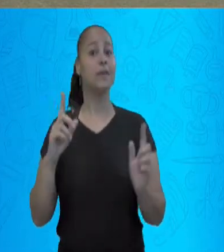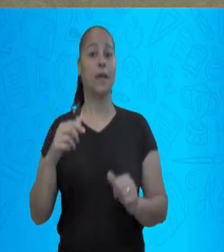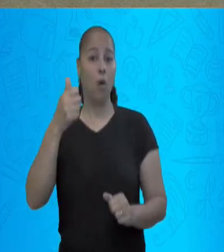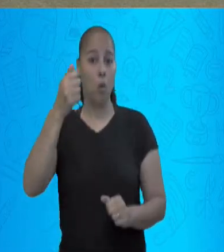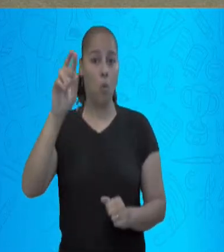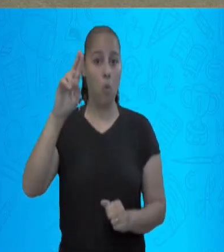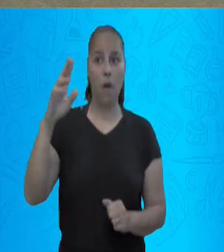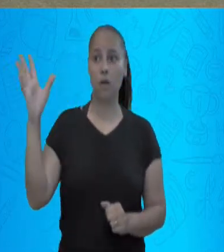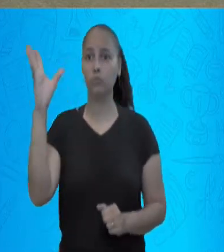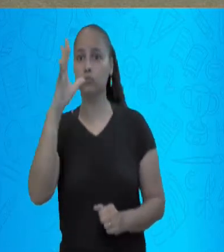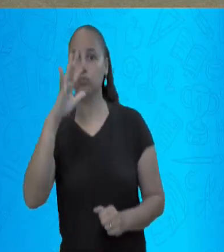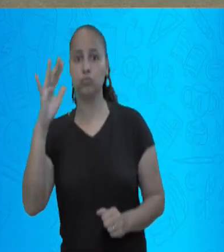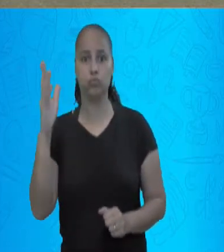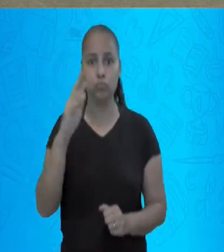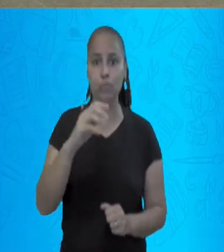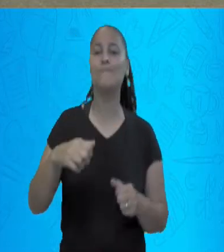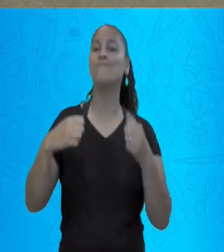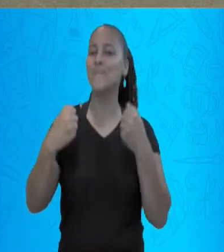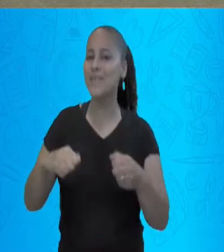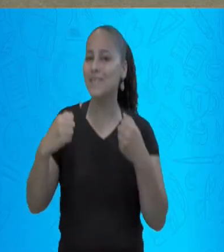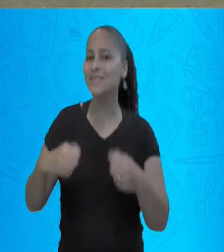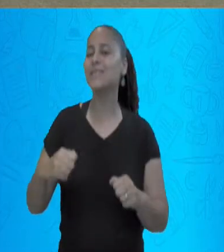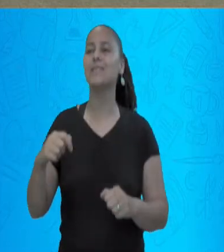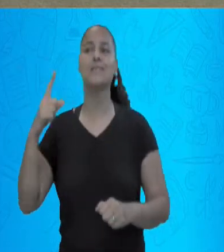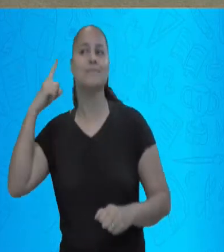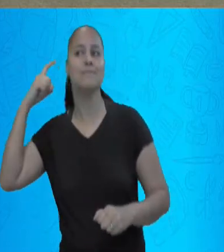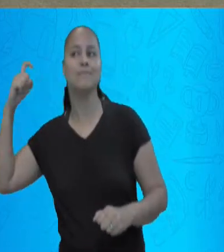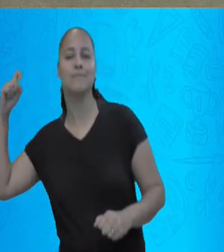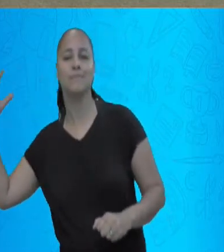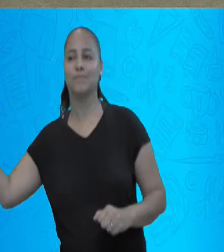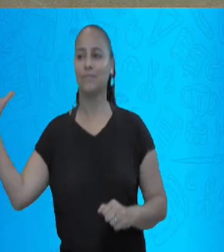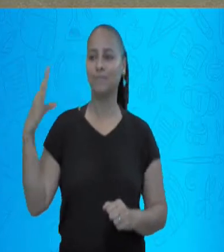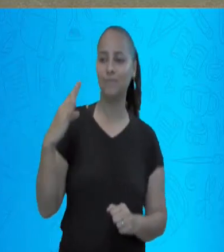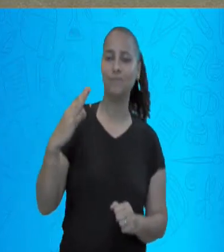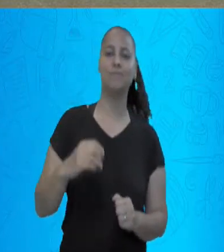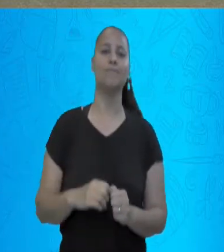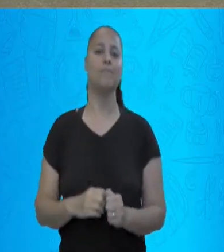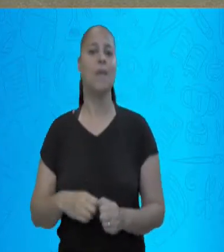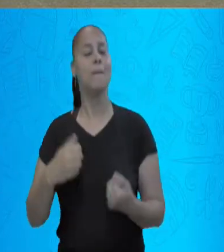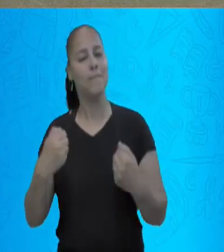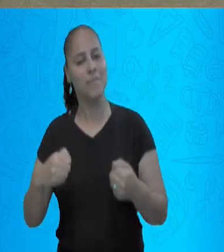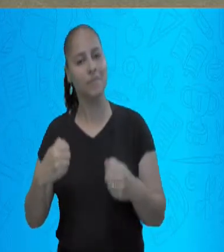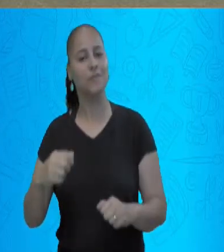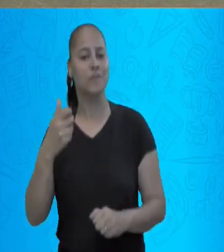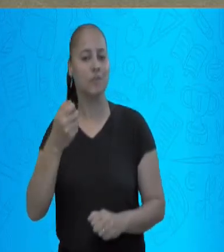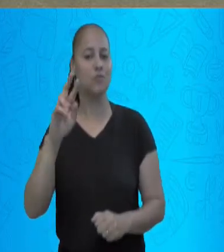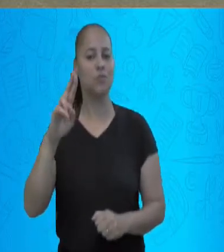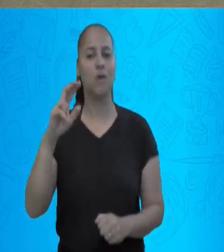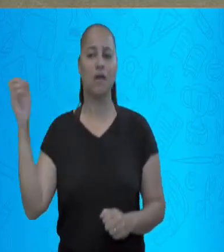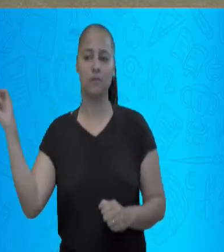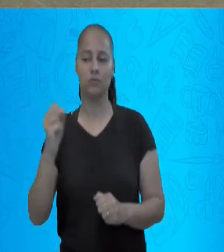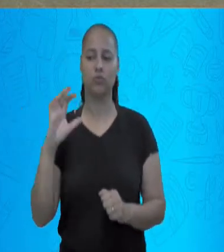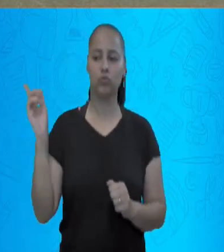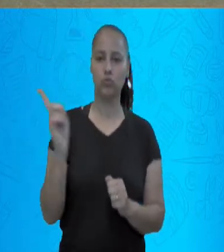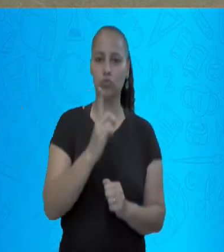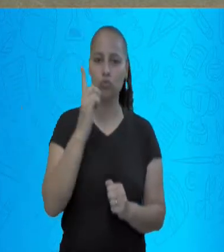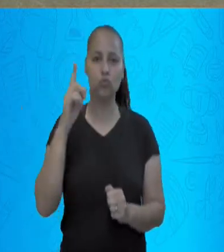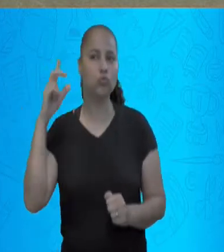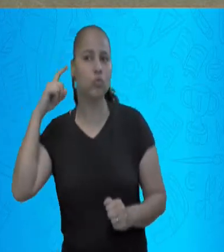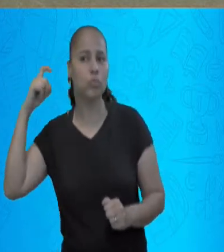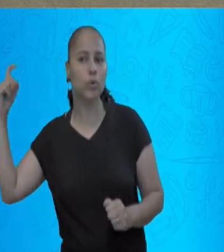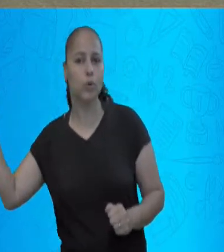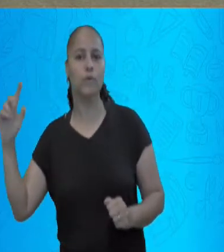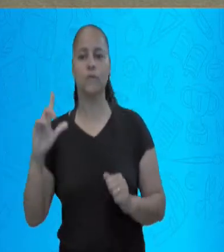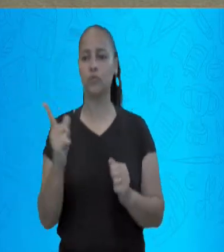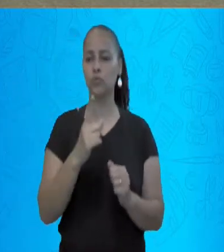é impossível haver transmissão de som. Nós só podemos ouvir tudo aquilo que está em nosso